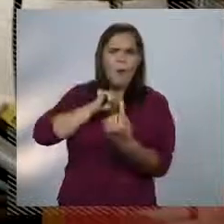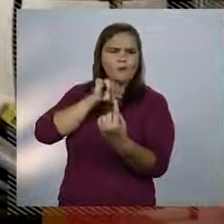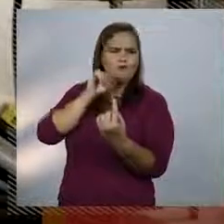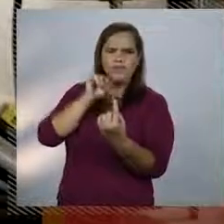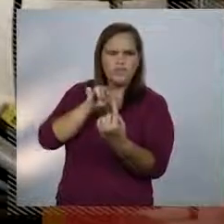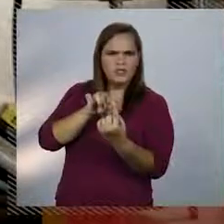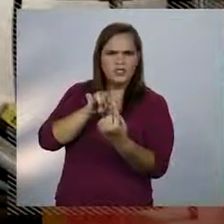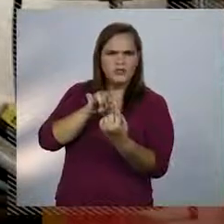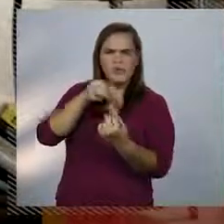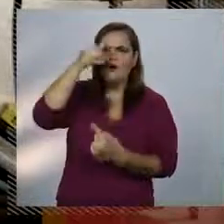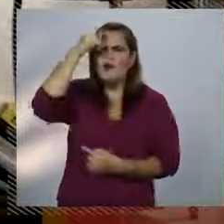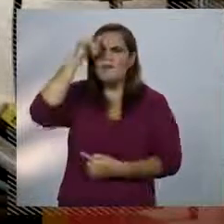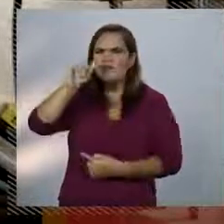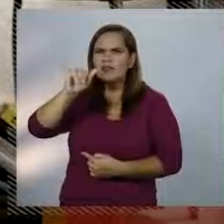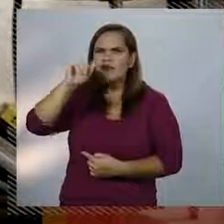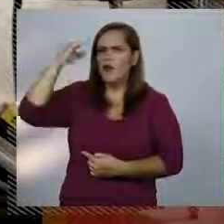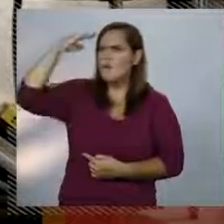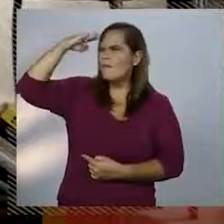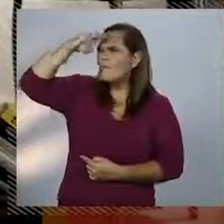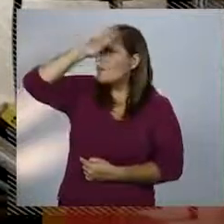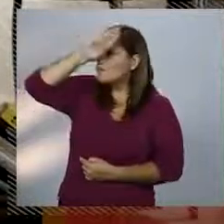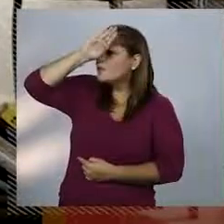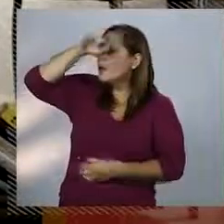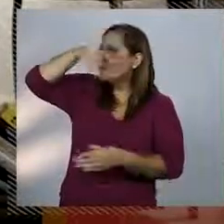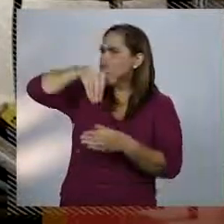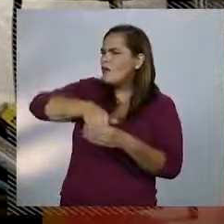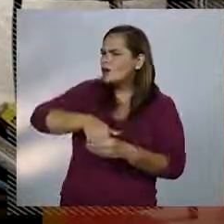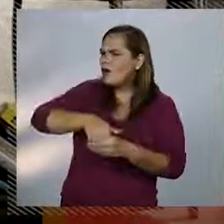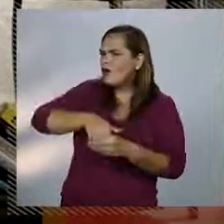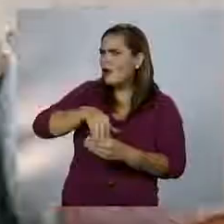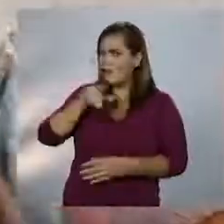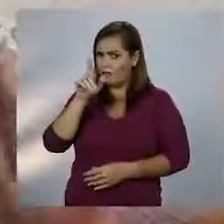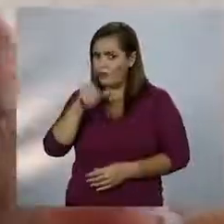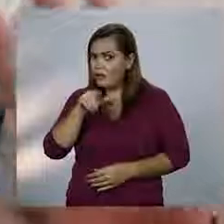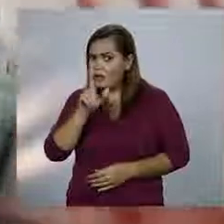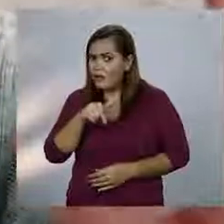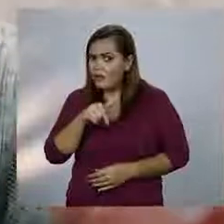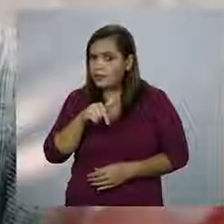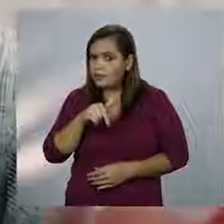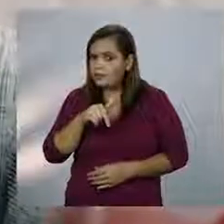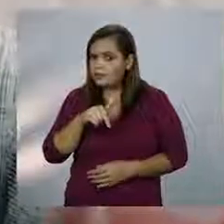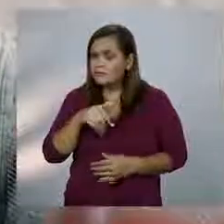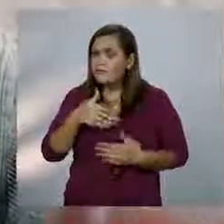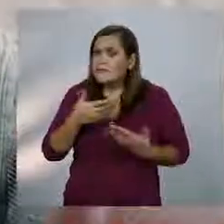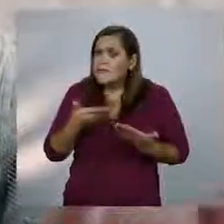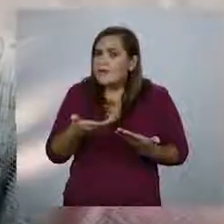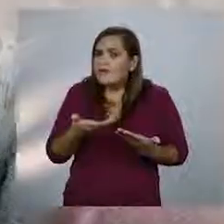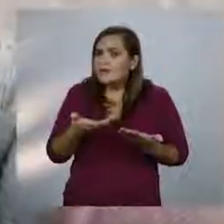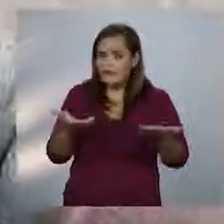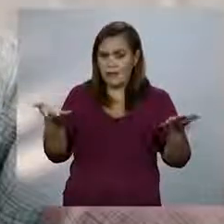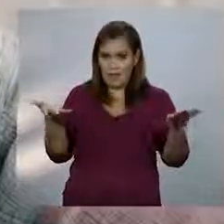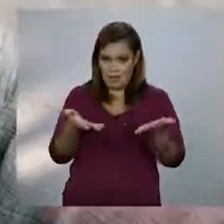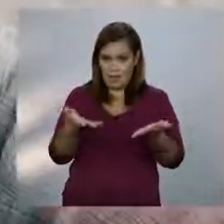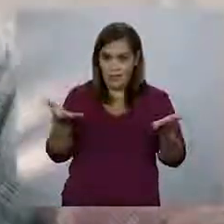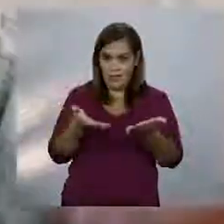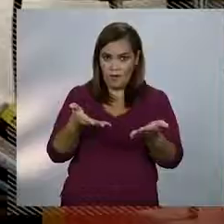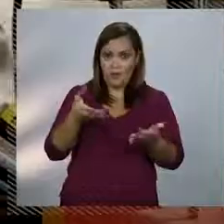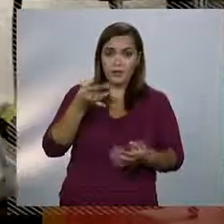votou em Ciro Gomes pra não ter o risco de dar o tado Bolsonaro, né não?